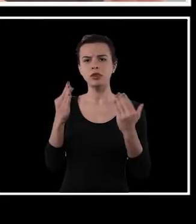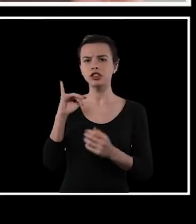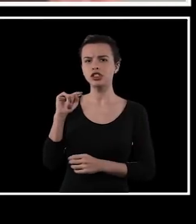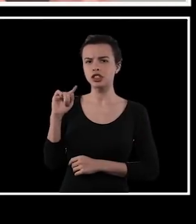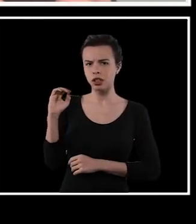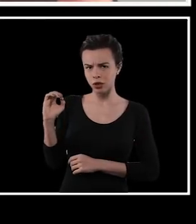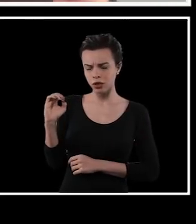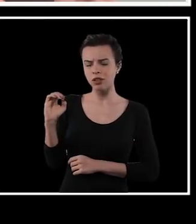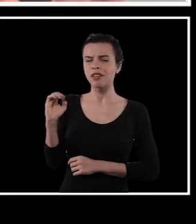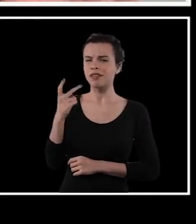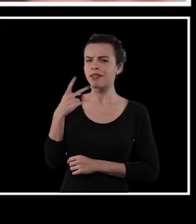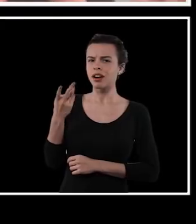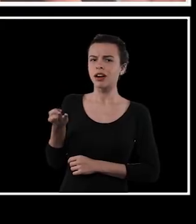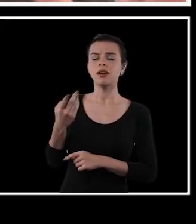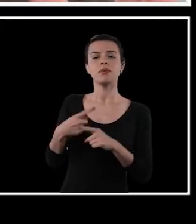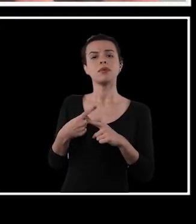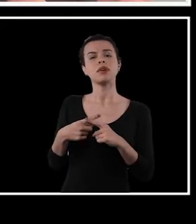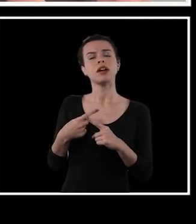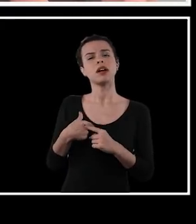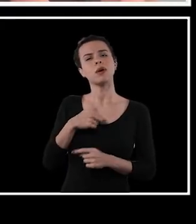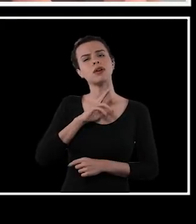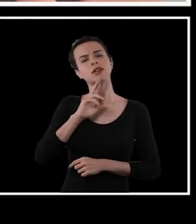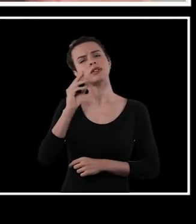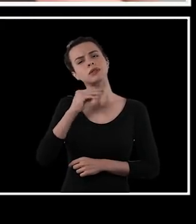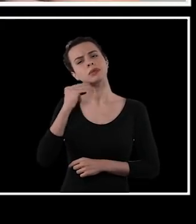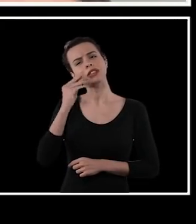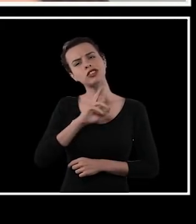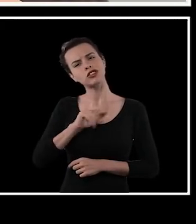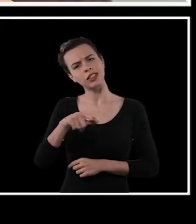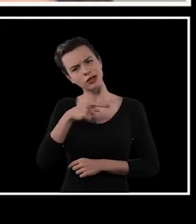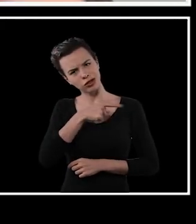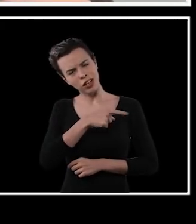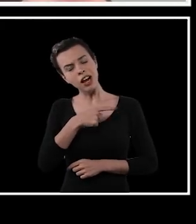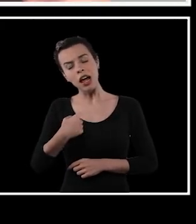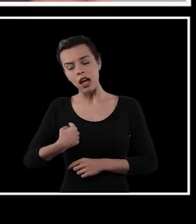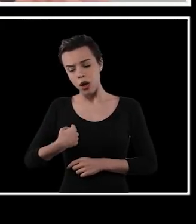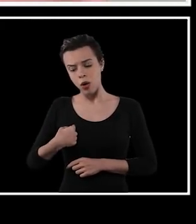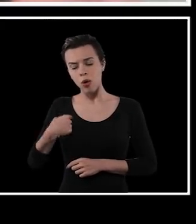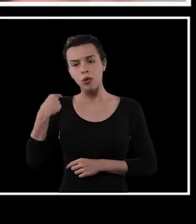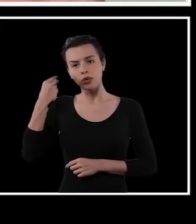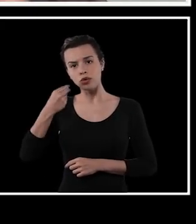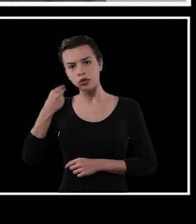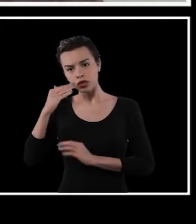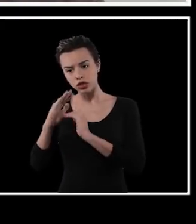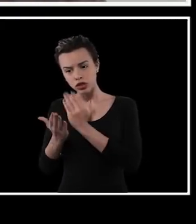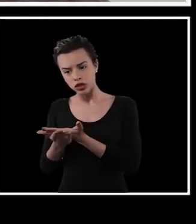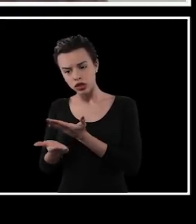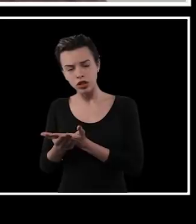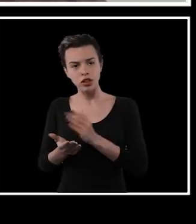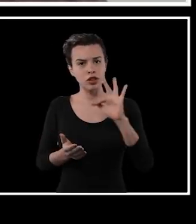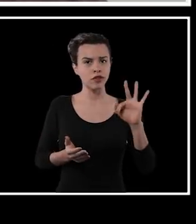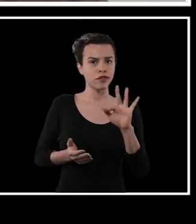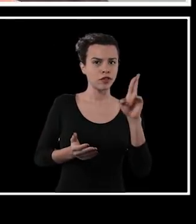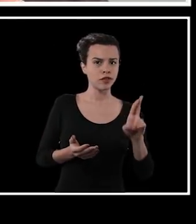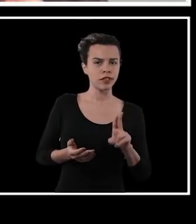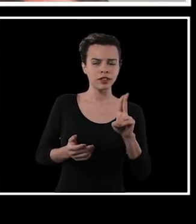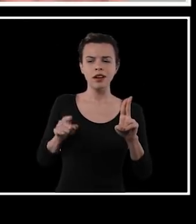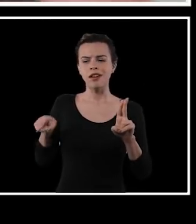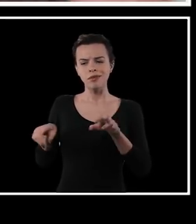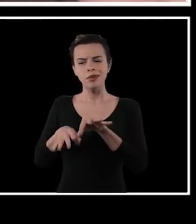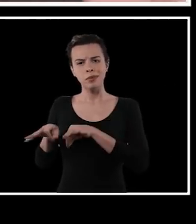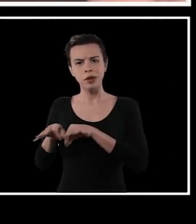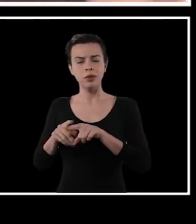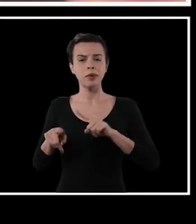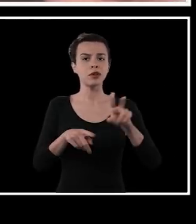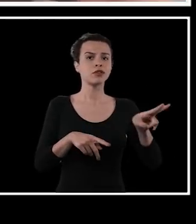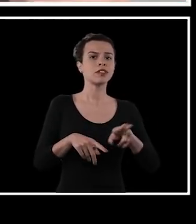o que você falou para fazer um contraste com o Tiago, para o Tiago me falar, porque eu tive uma experiência muito diferente entre a escola e a universidade. A escola me